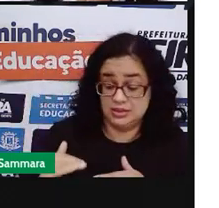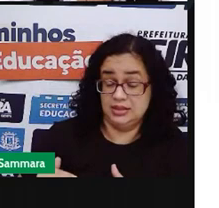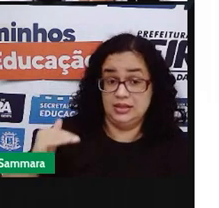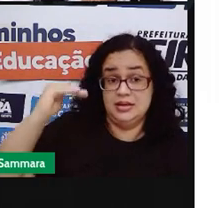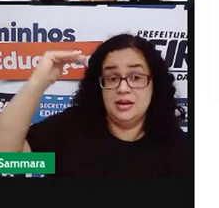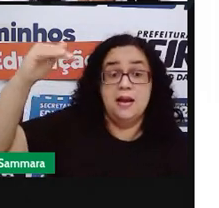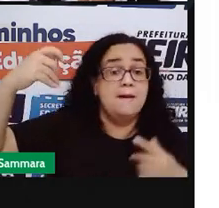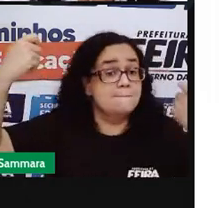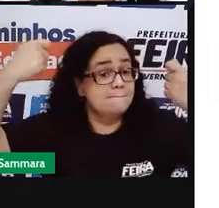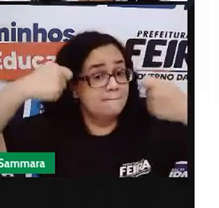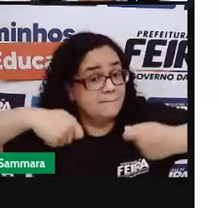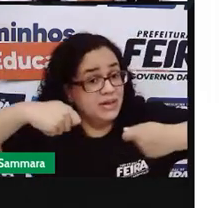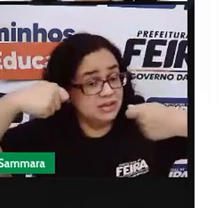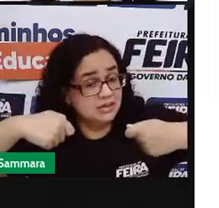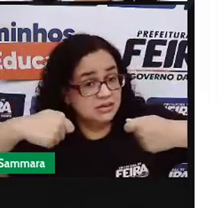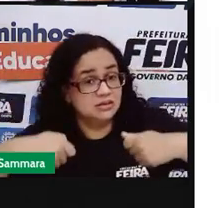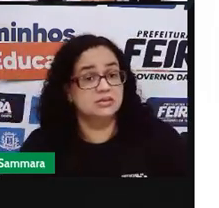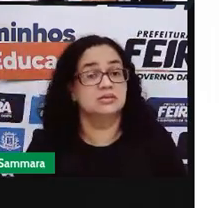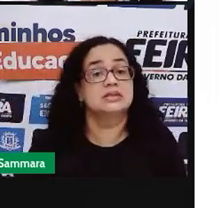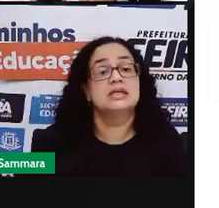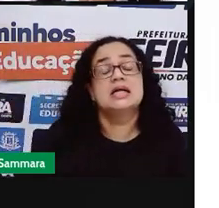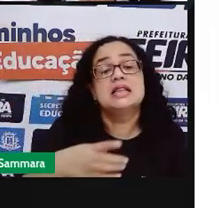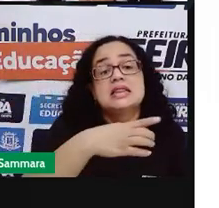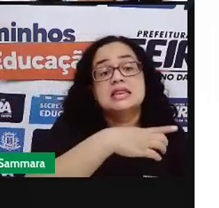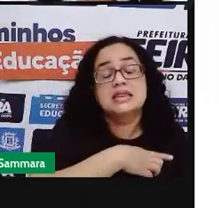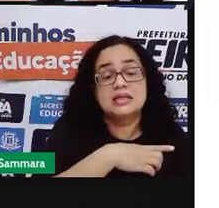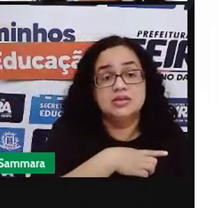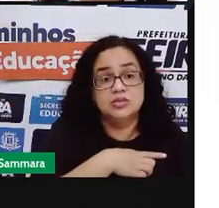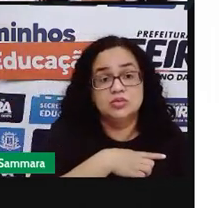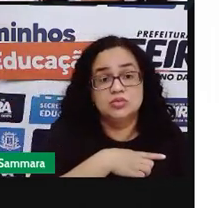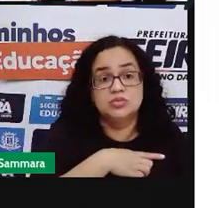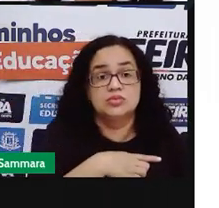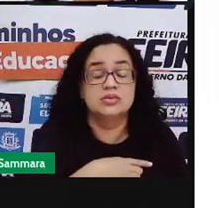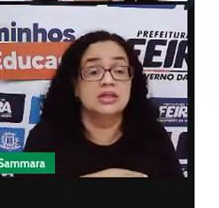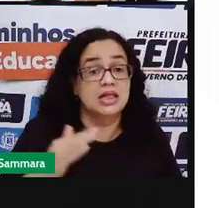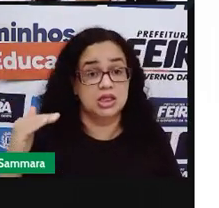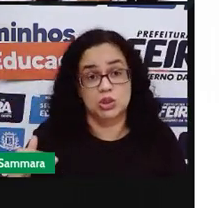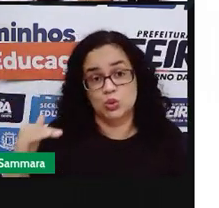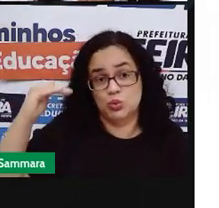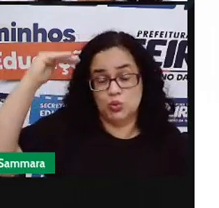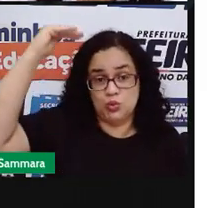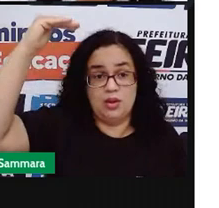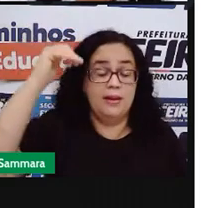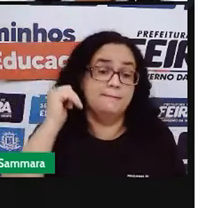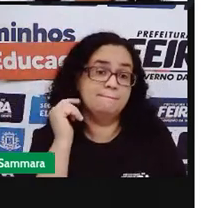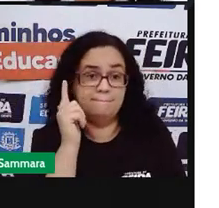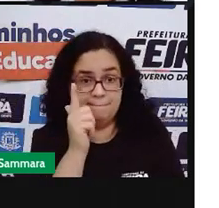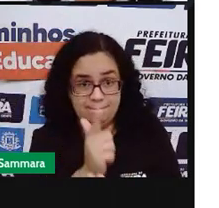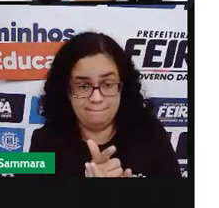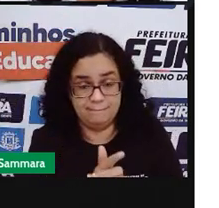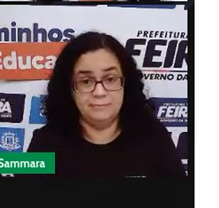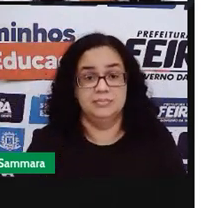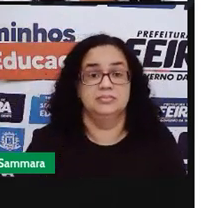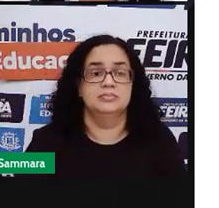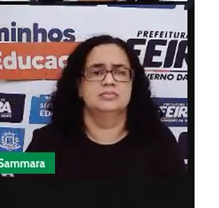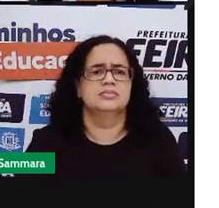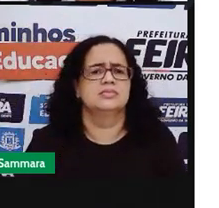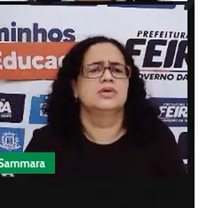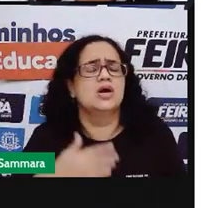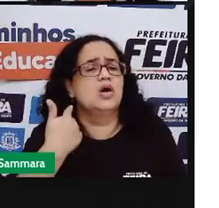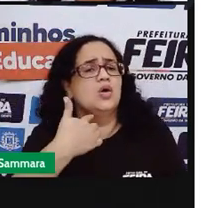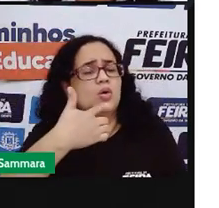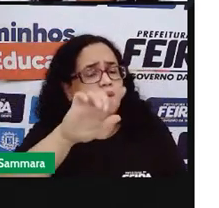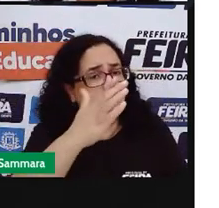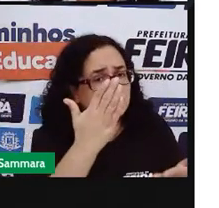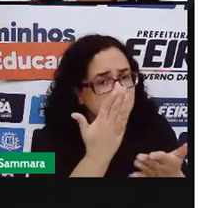nós vamos crescer daquela mesma forma. Nós vamos nos tornar adultos consumistas. Numa outra